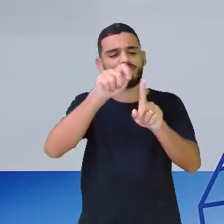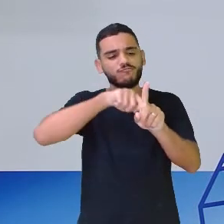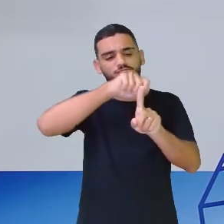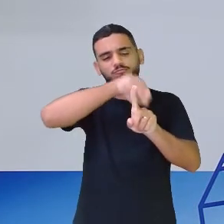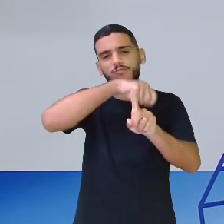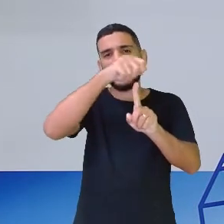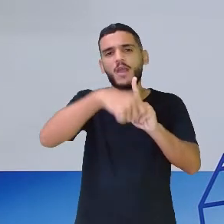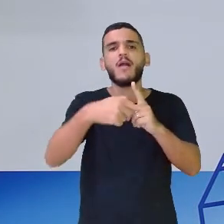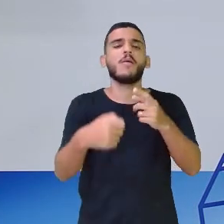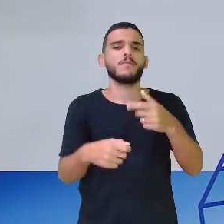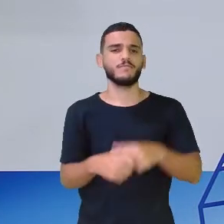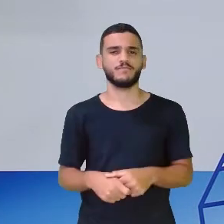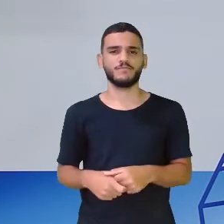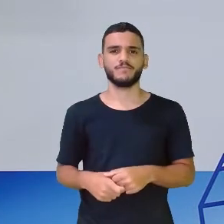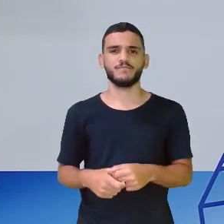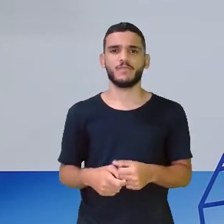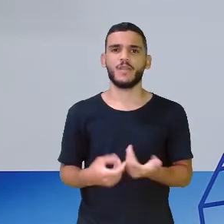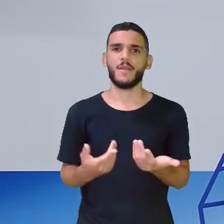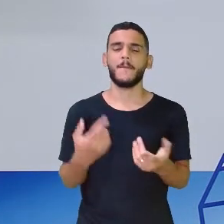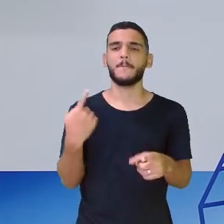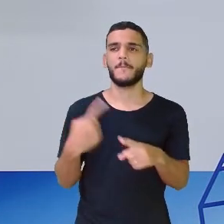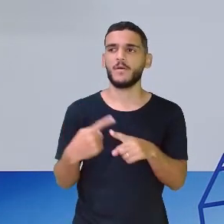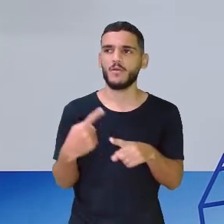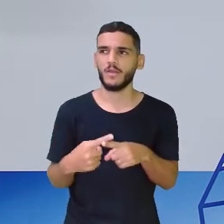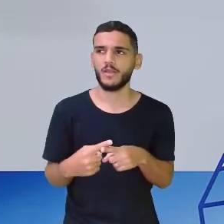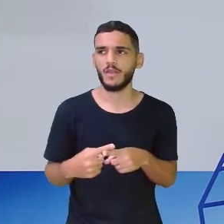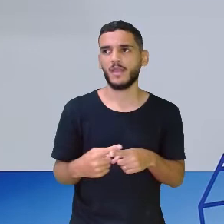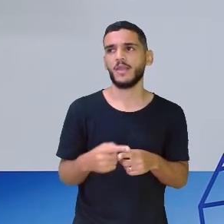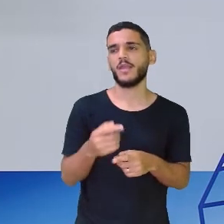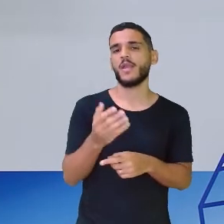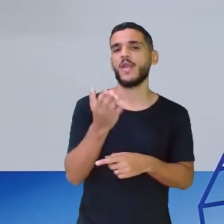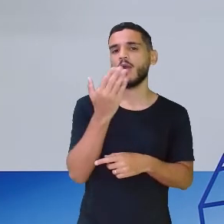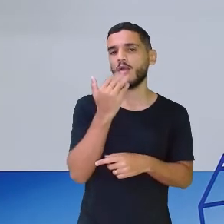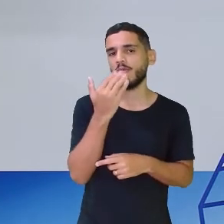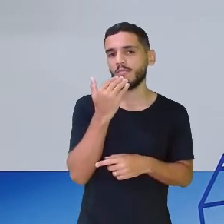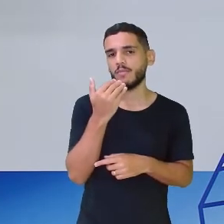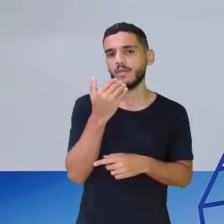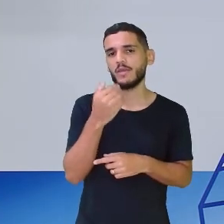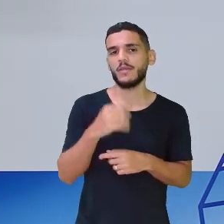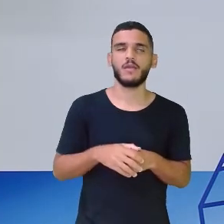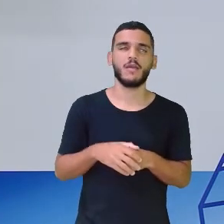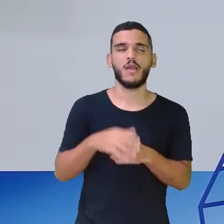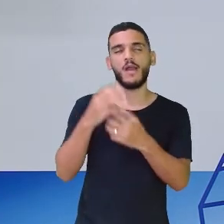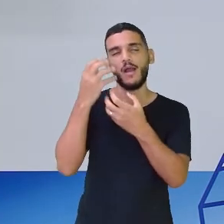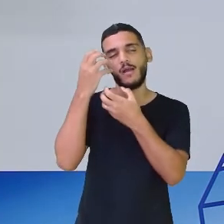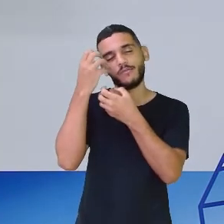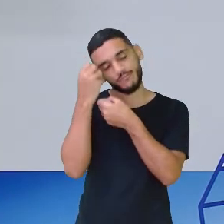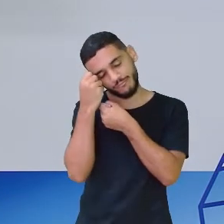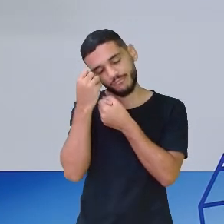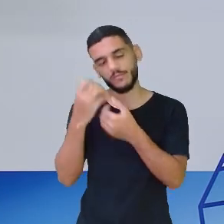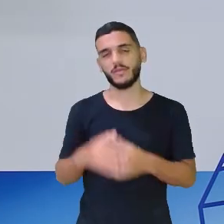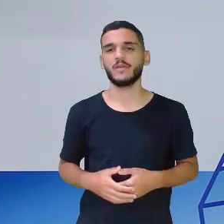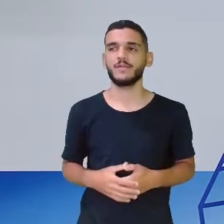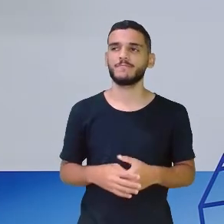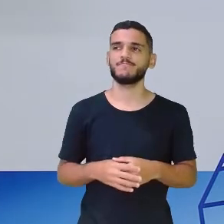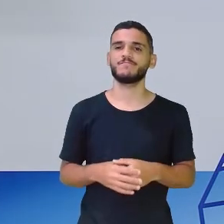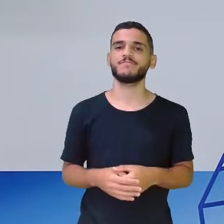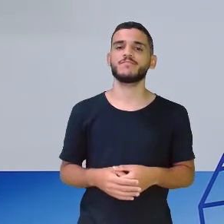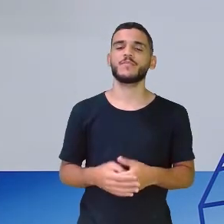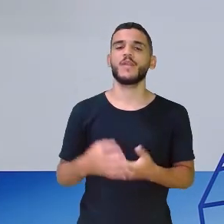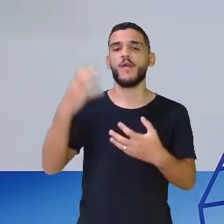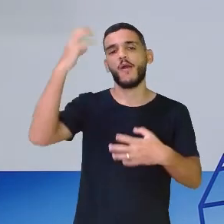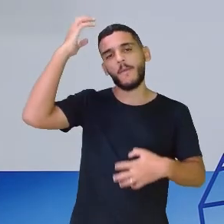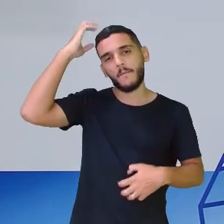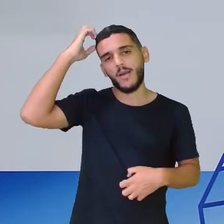não sabia. Pois enquanto comia, roncava. Coitado do macaco. O